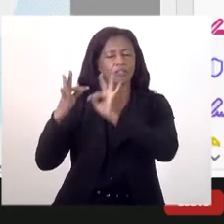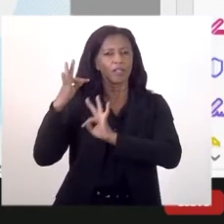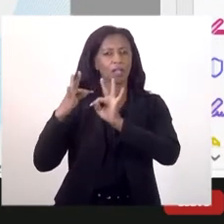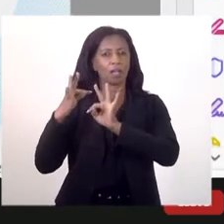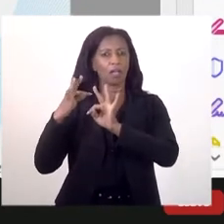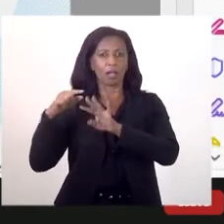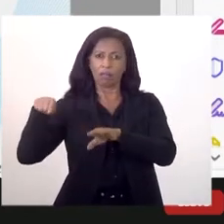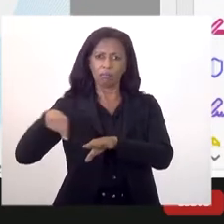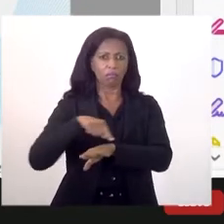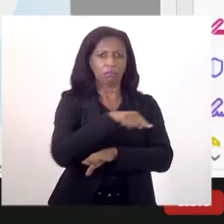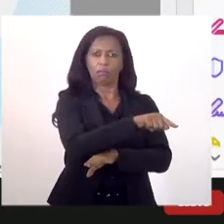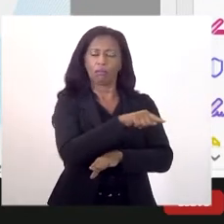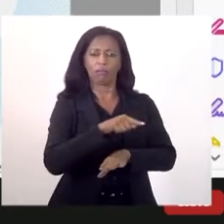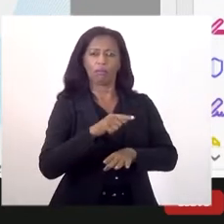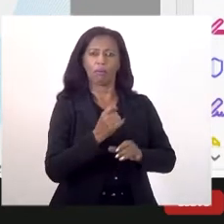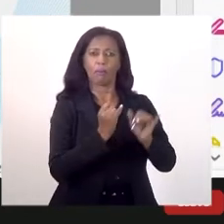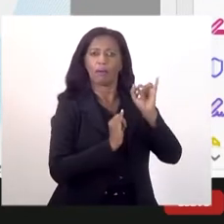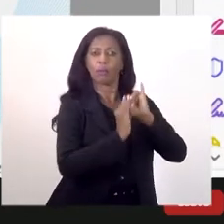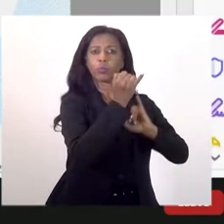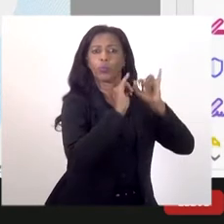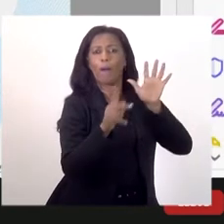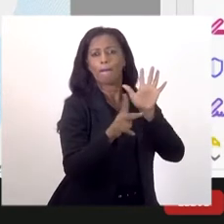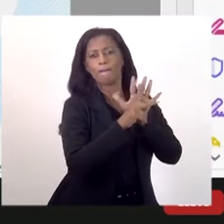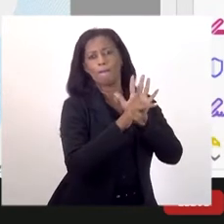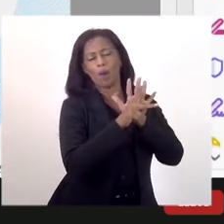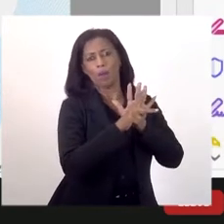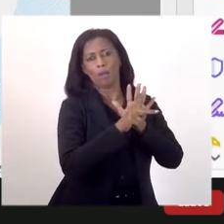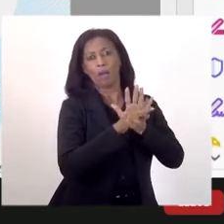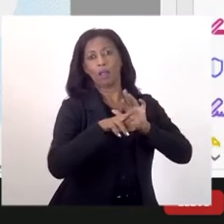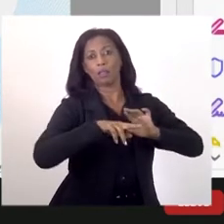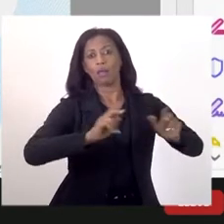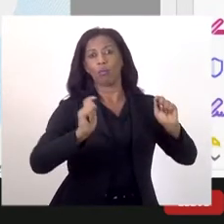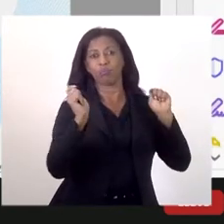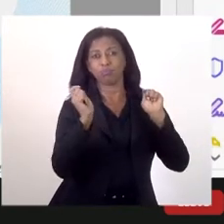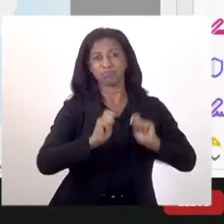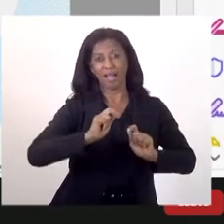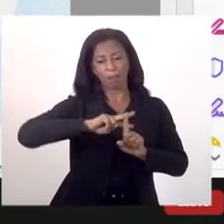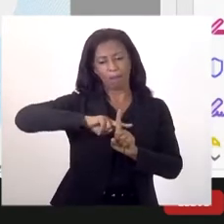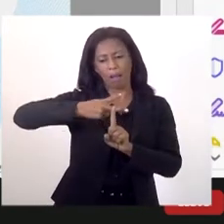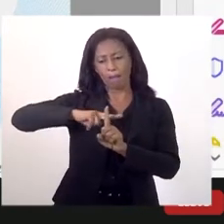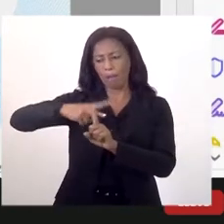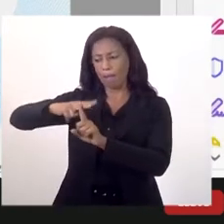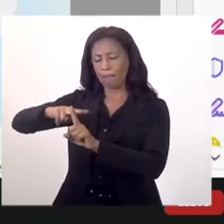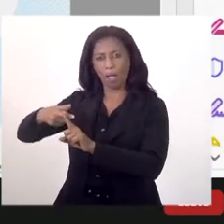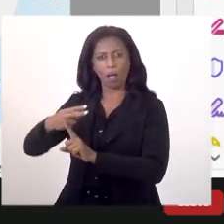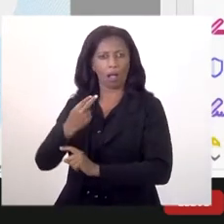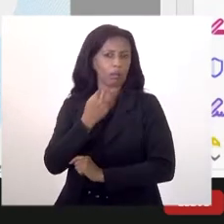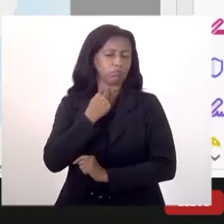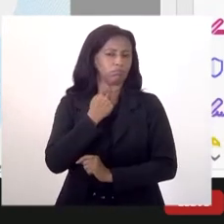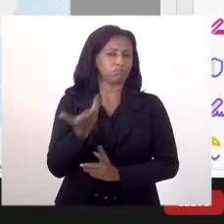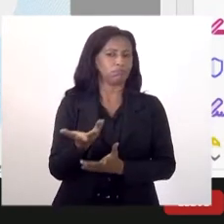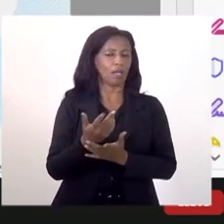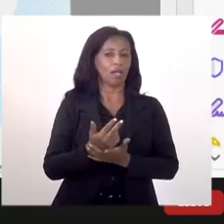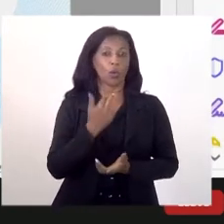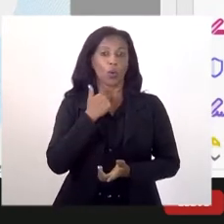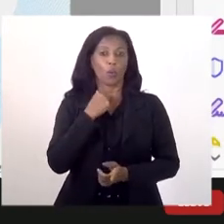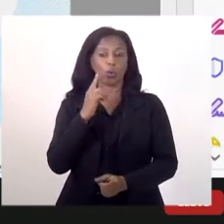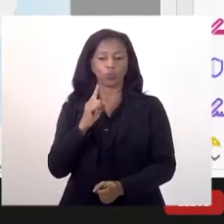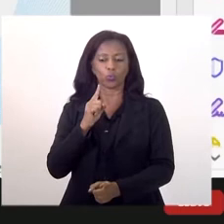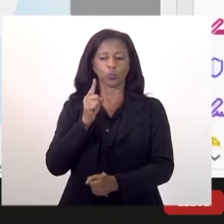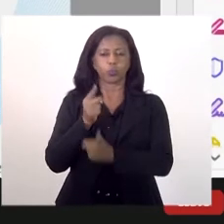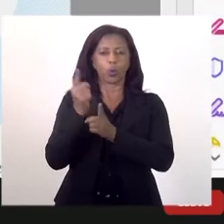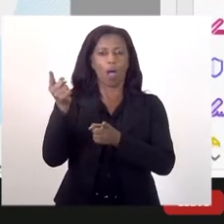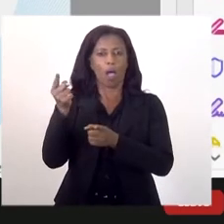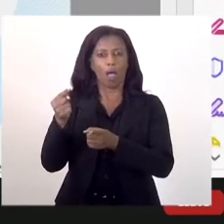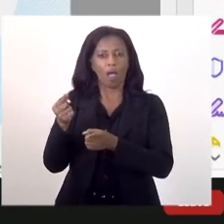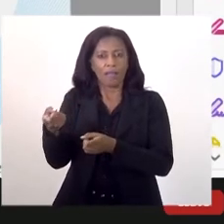para a empresa, a indústria de tecnologia e, portanto, elas não são capazes de serem multiplicadas. A gente não pode gerar uma descoberta num produto e o